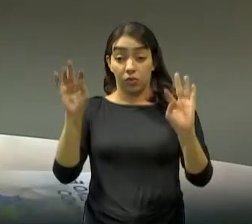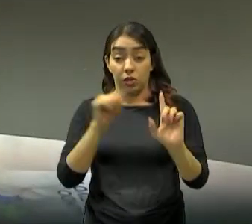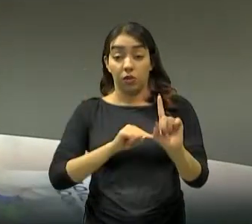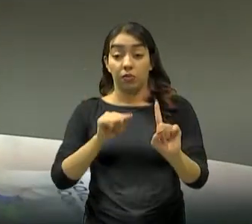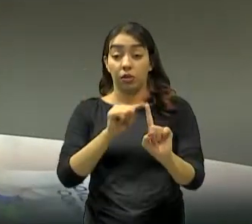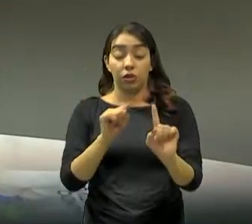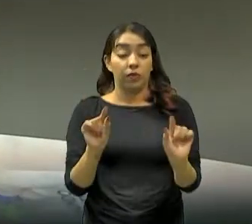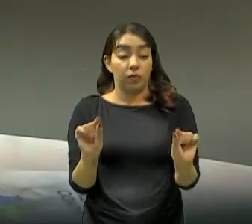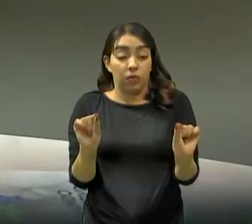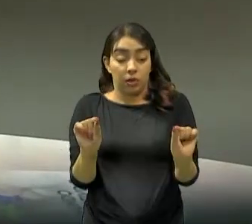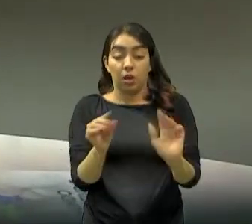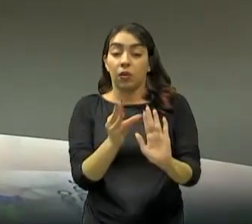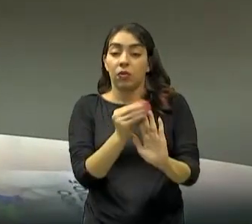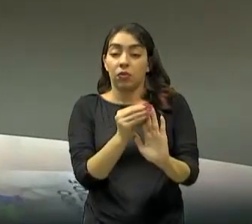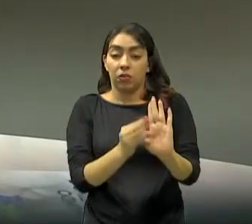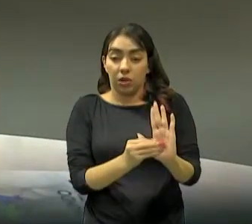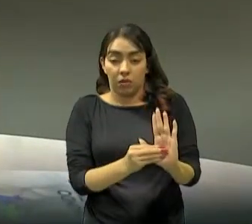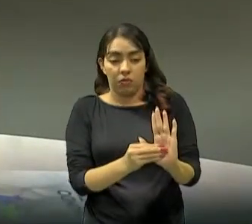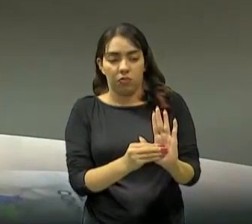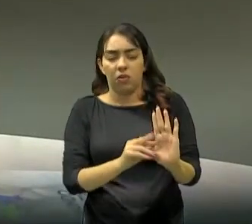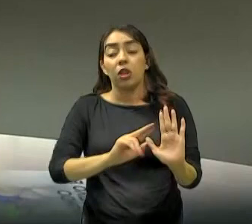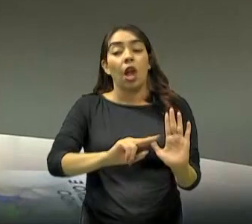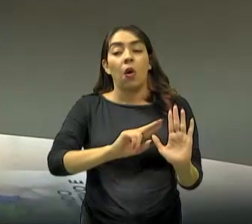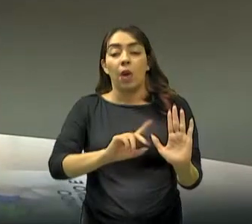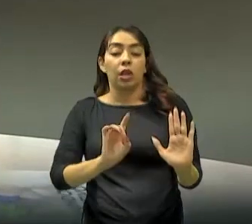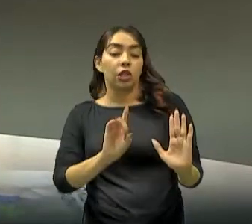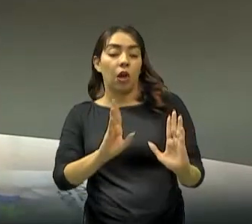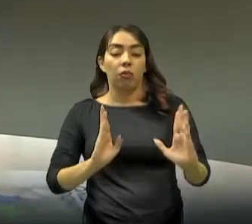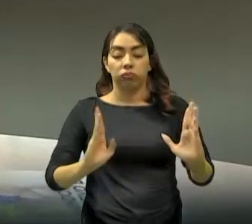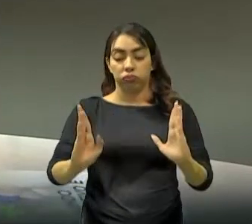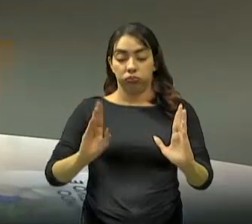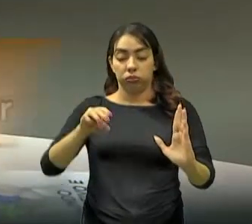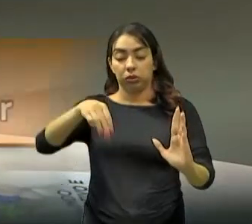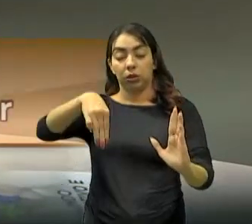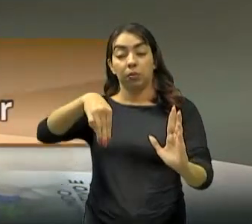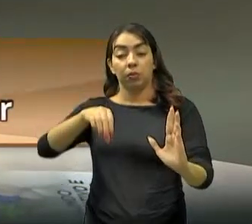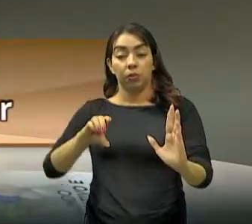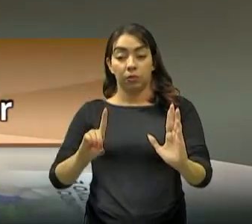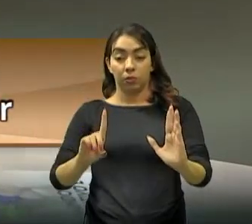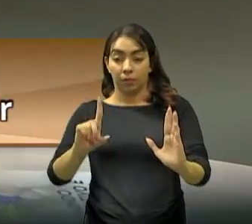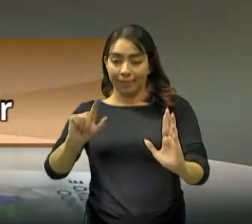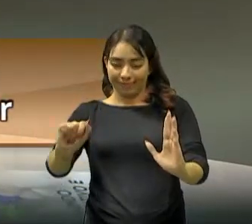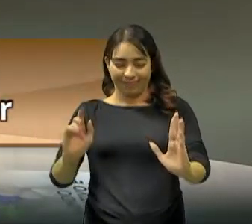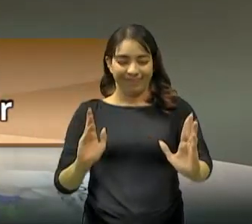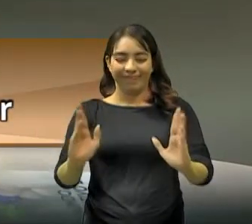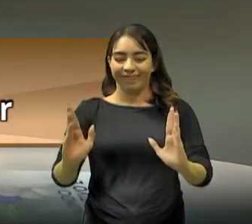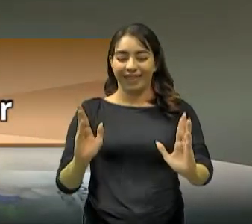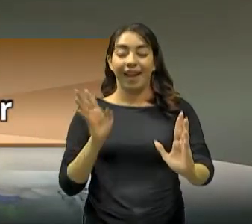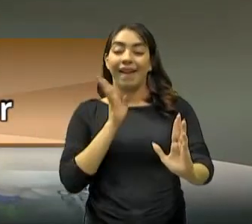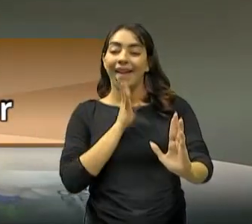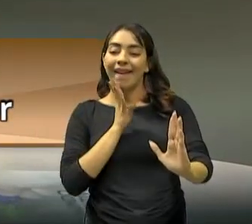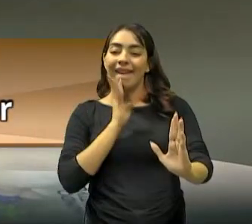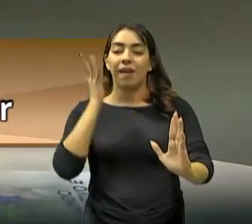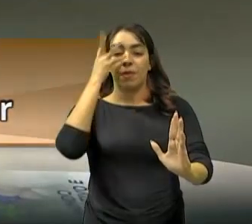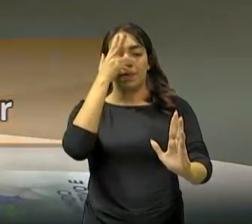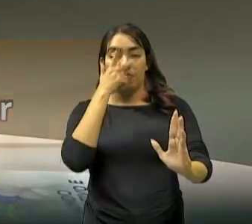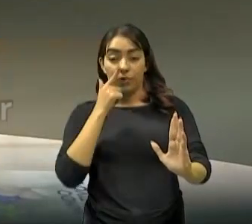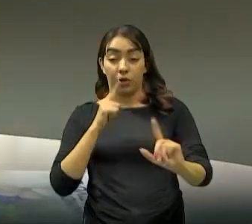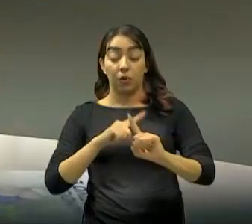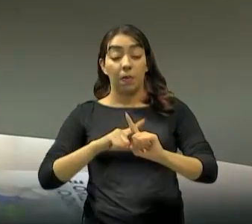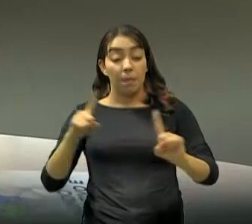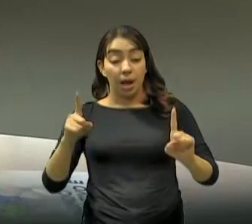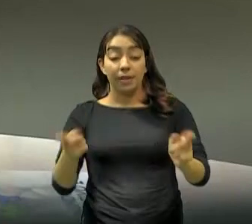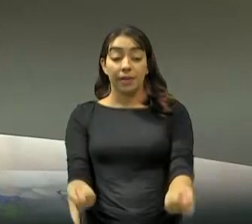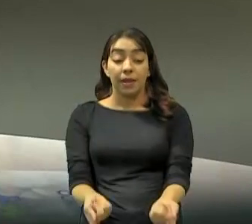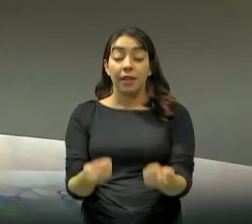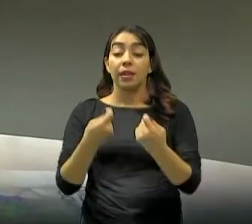simplesmente uma moda, né? Ela tem que agregar valor no resultado, né, ou seja, no trabalho em equipe, para que as pessoas possam chegar